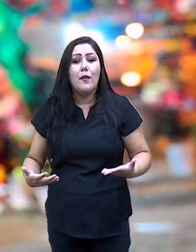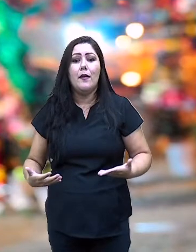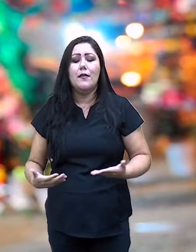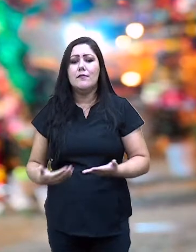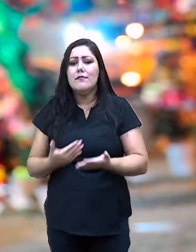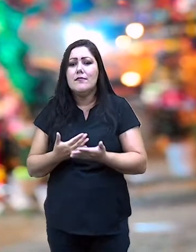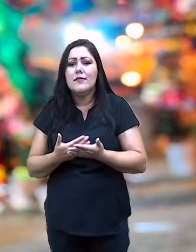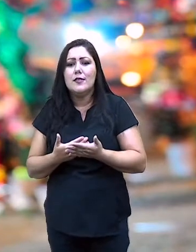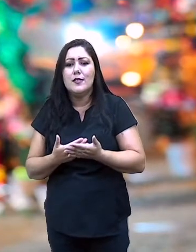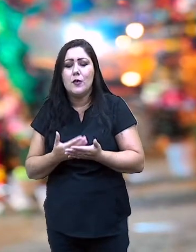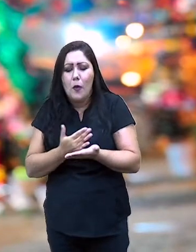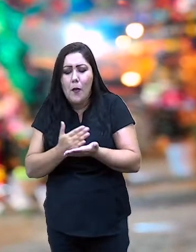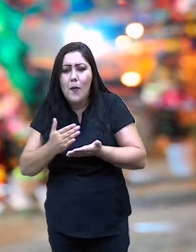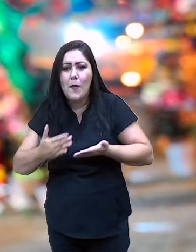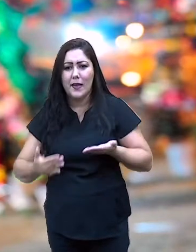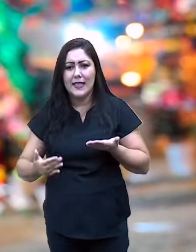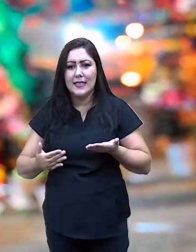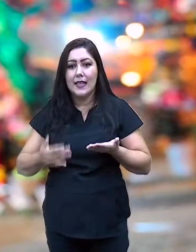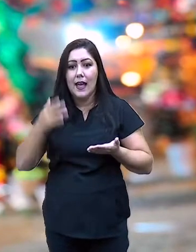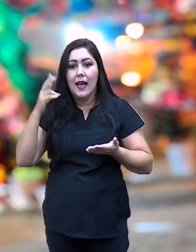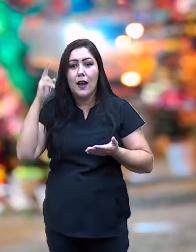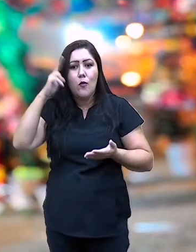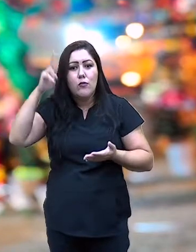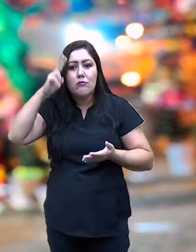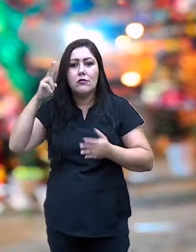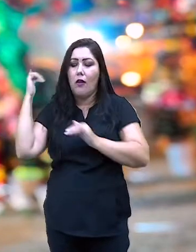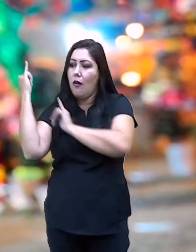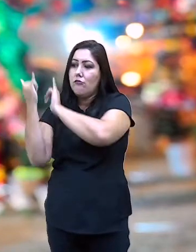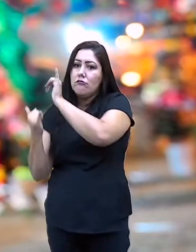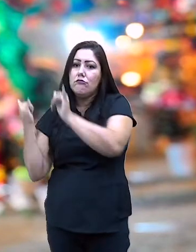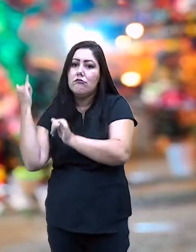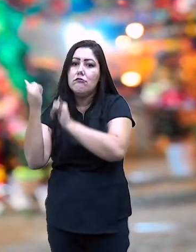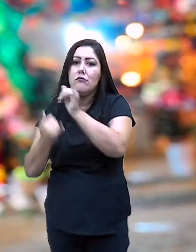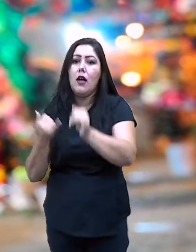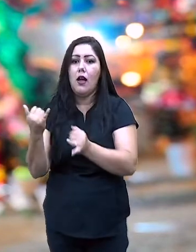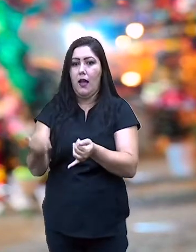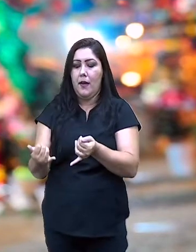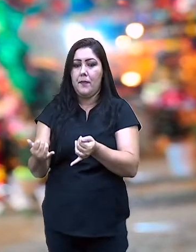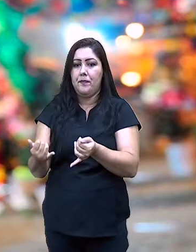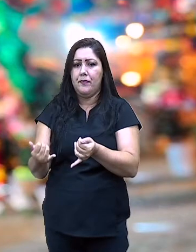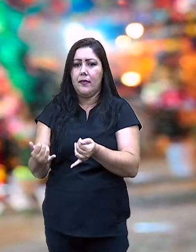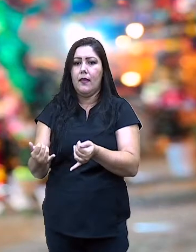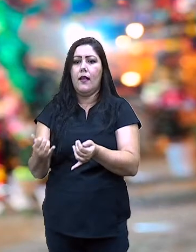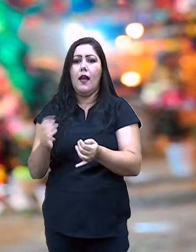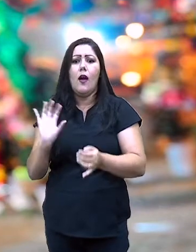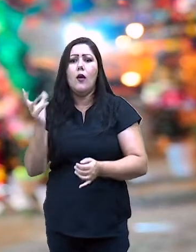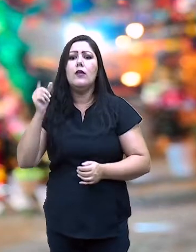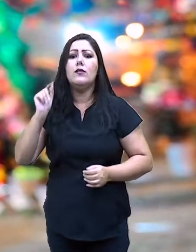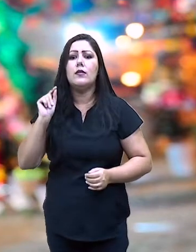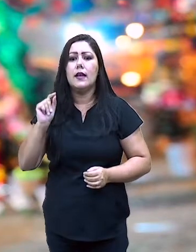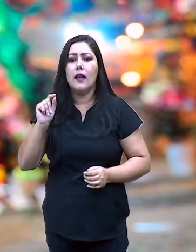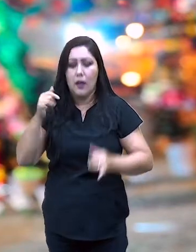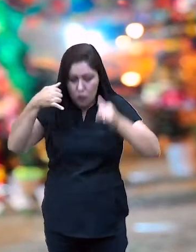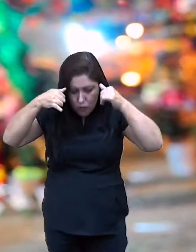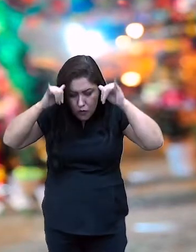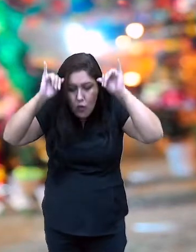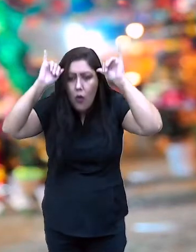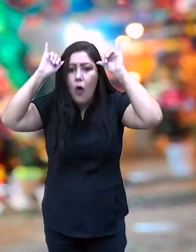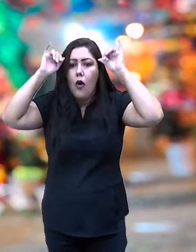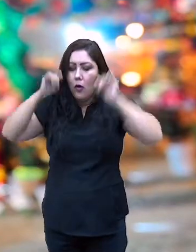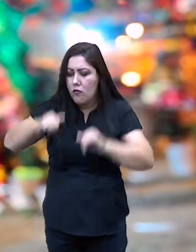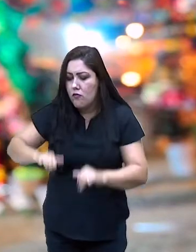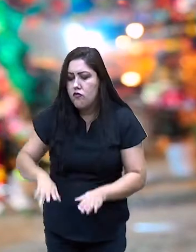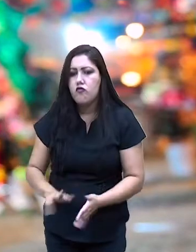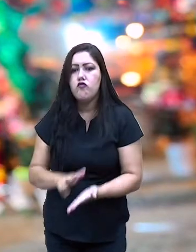quê? Porque a história conta que quando aquele boi levanta, toda a fazenda comemora,